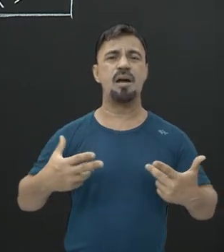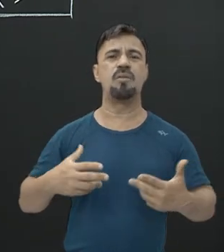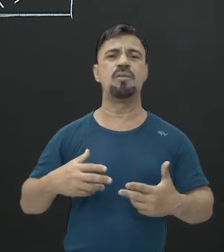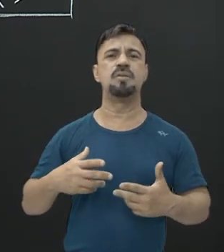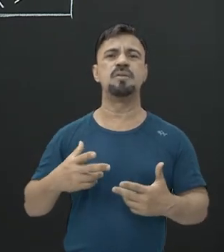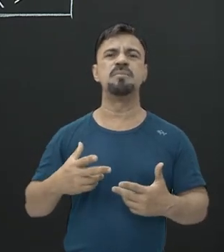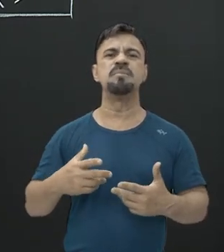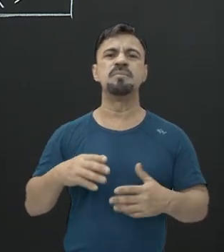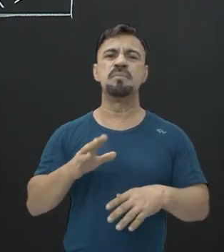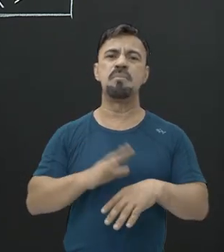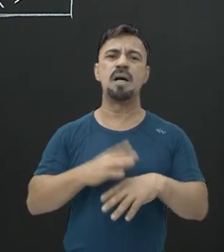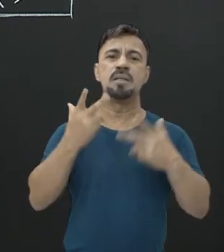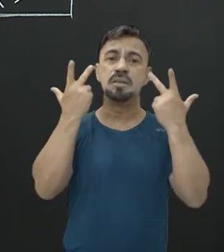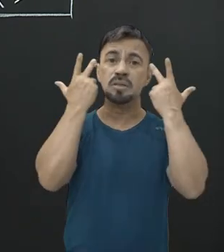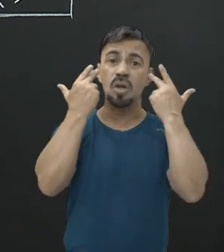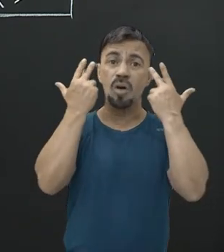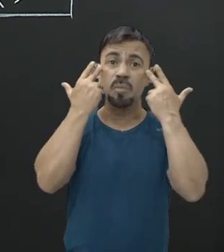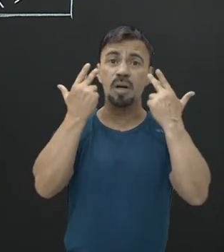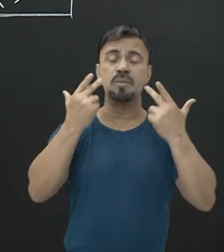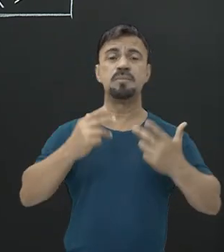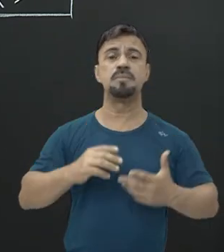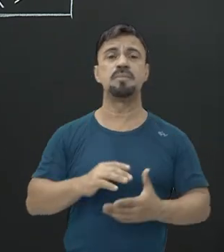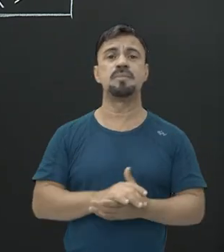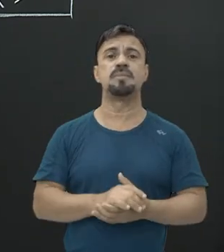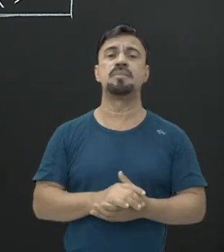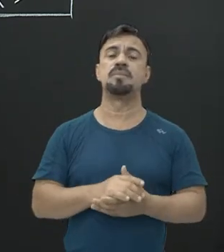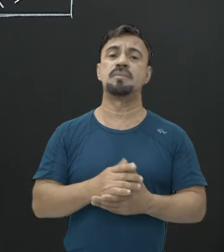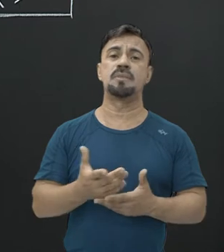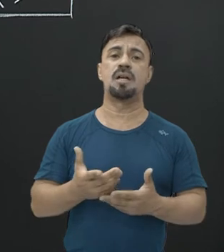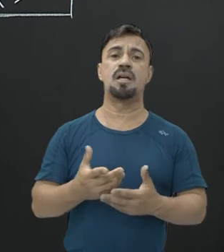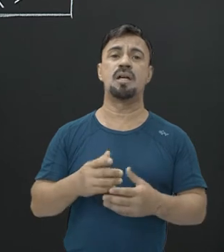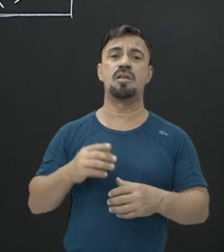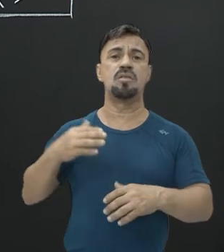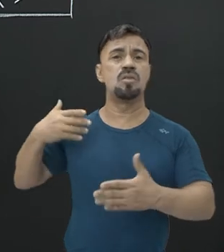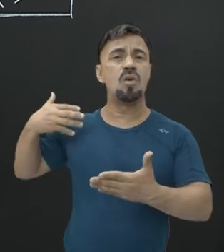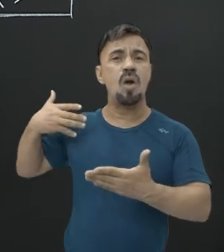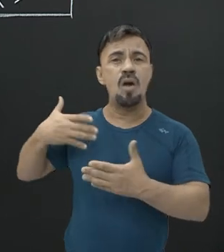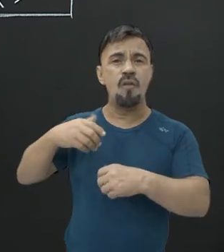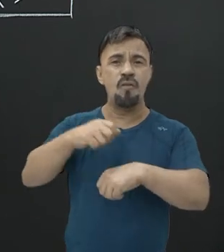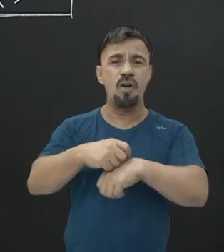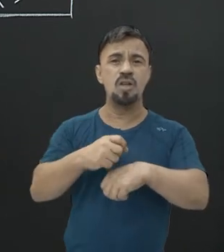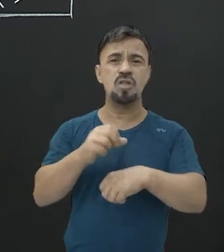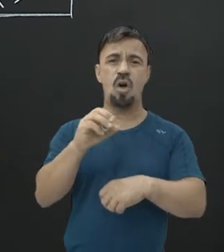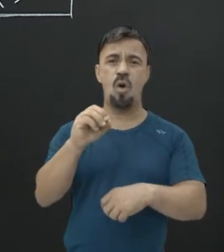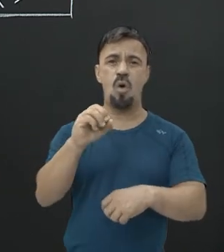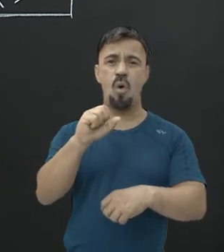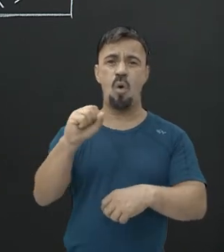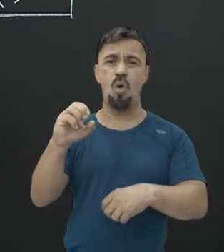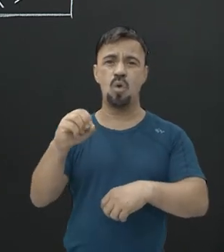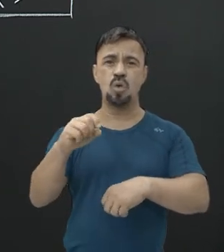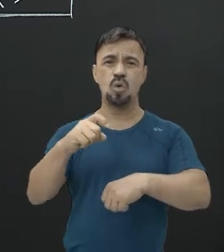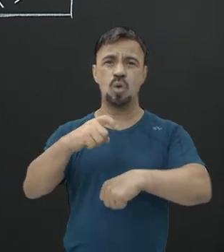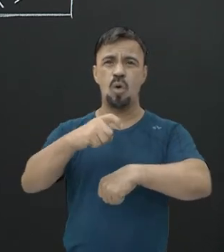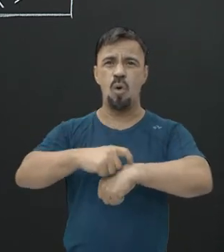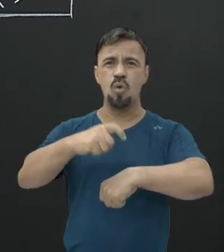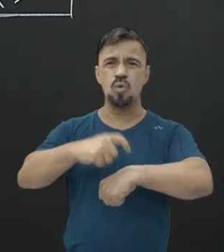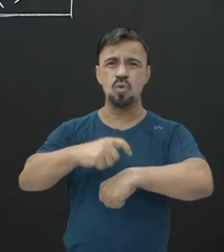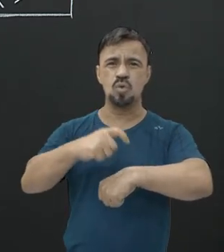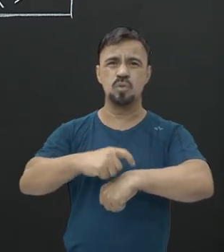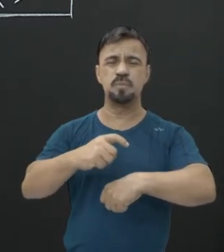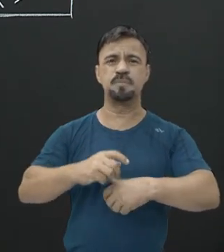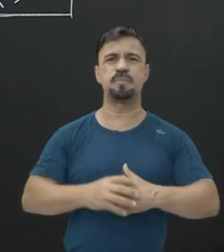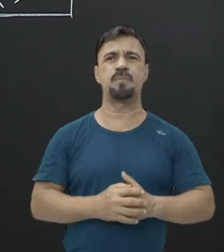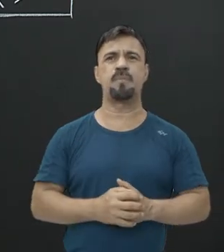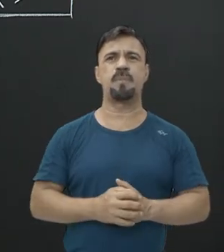Então, são os fósseis mais comuns. Por isso que é normal, quando eu falo fósseis, você pensa em osso. Osso, dinossauro, dá para fazer aquela coisa ali.